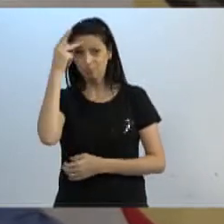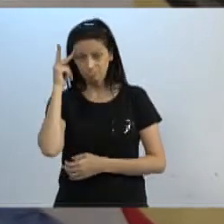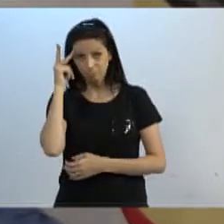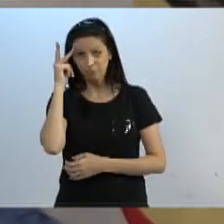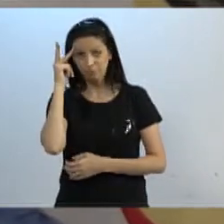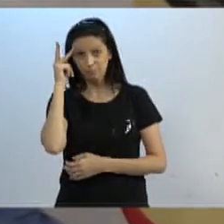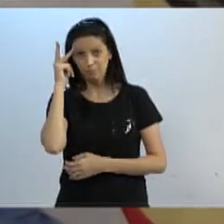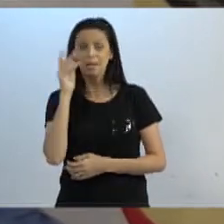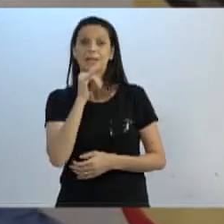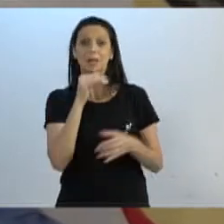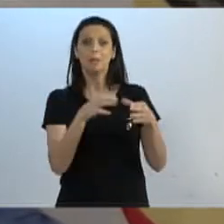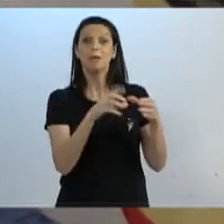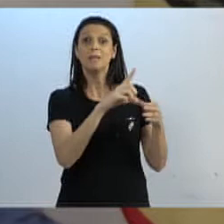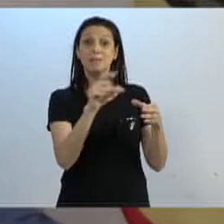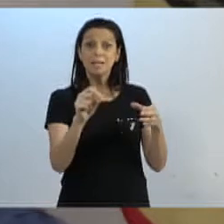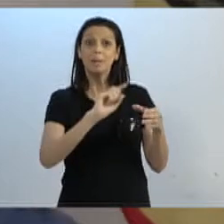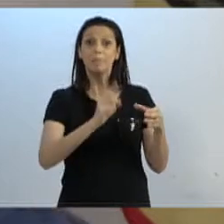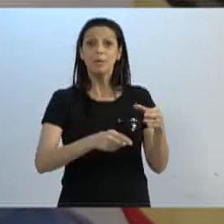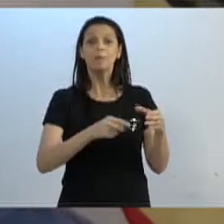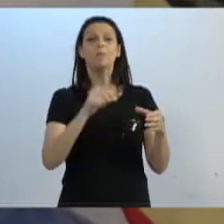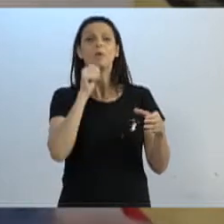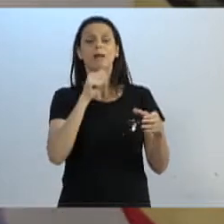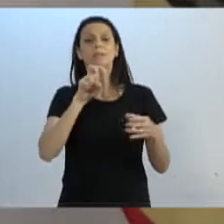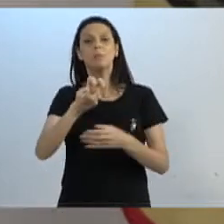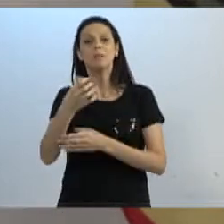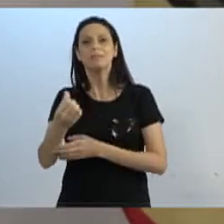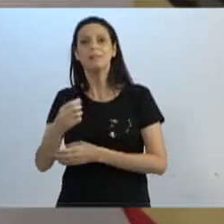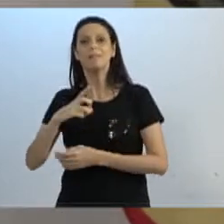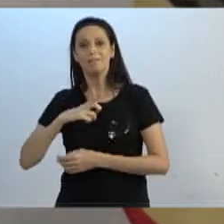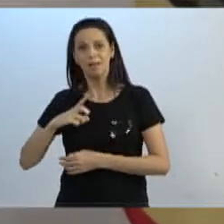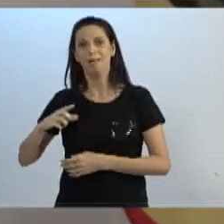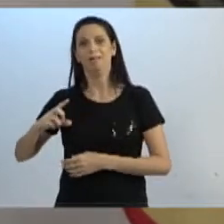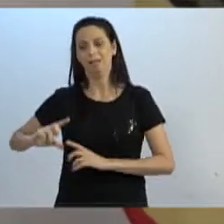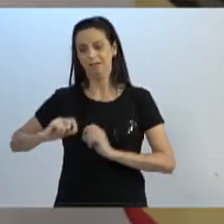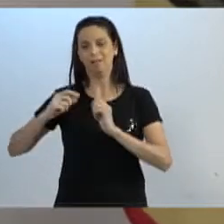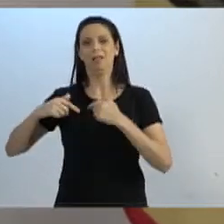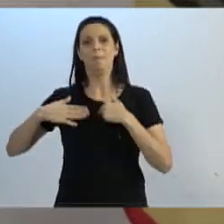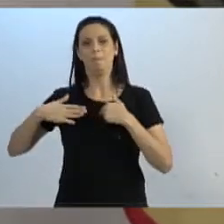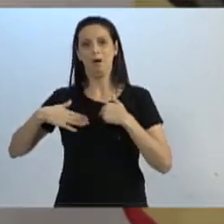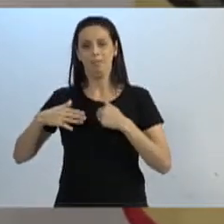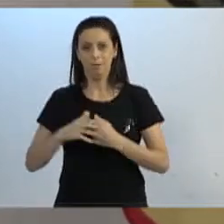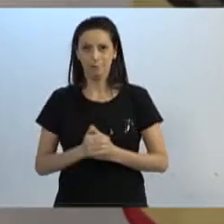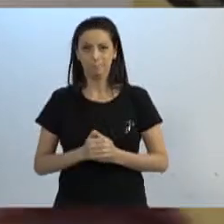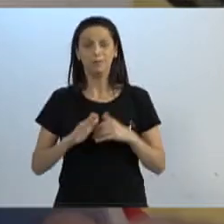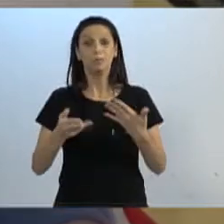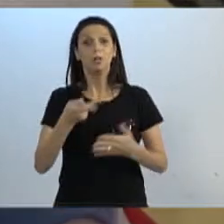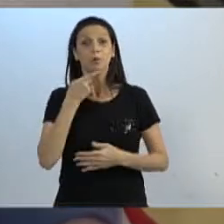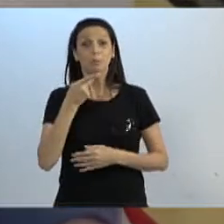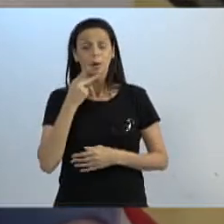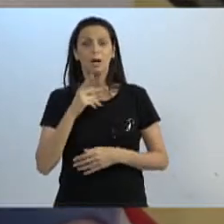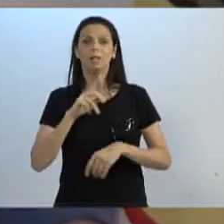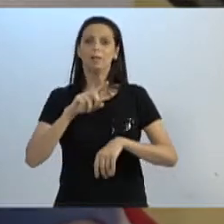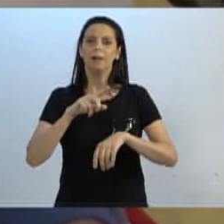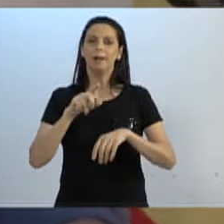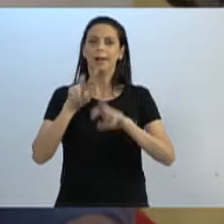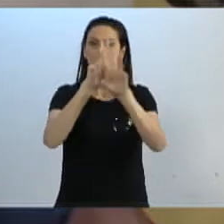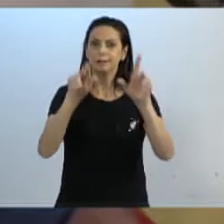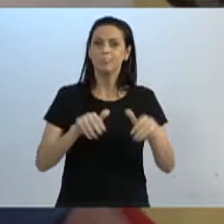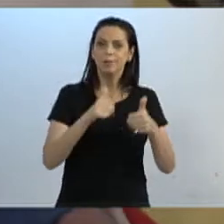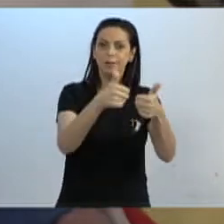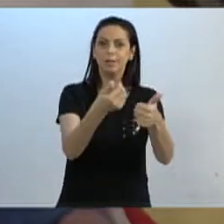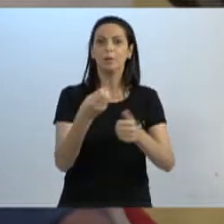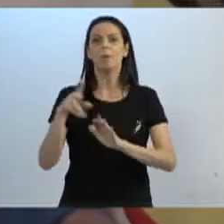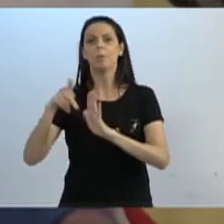100 mil mulheres. E quero dizer, senhores, que quando a gente fala em melhorias, em trabalhos, em